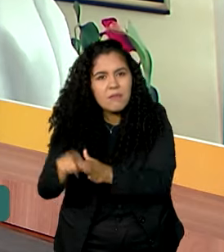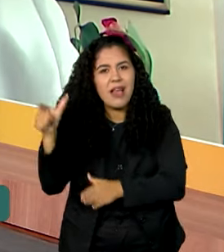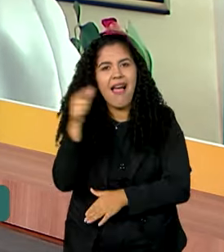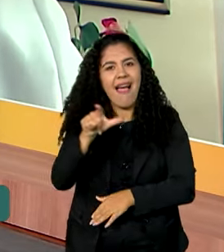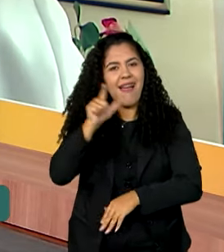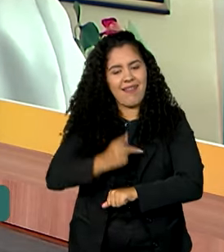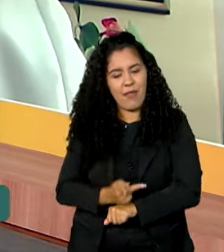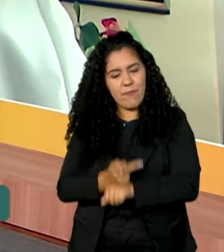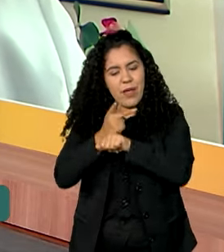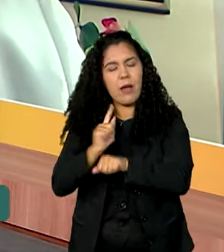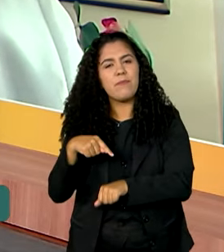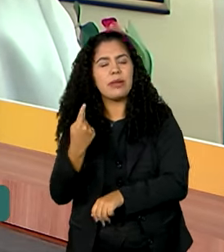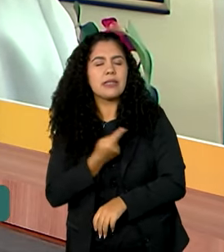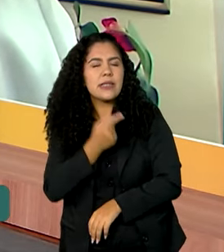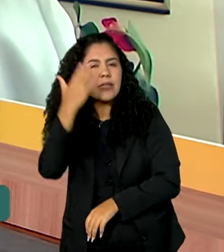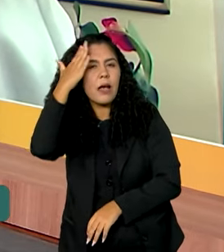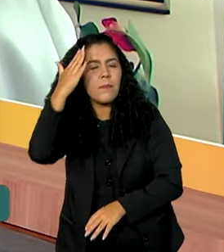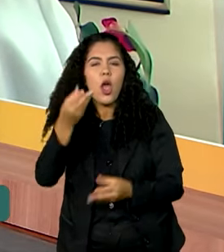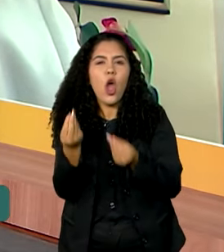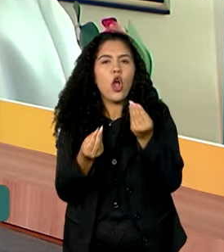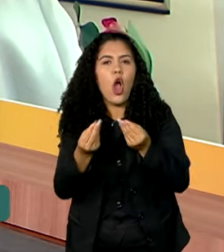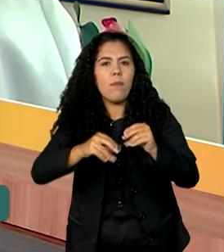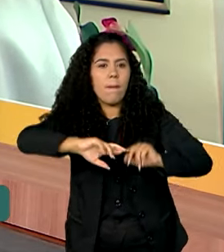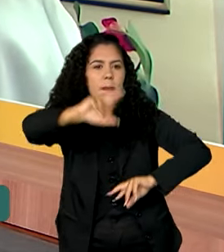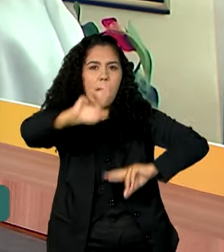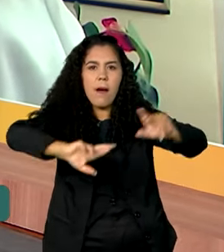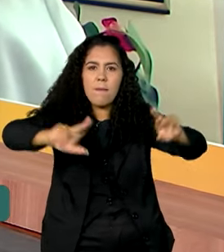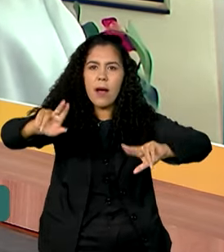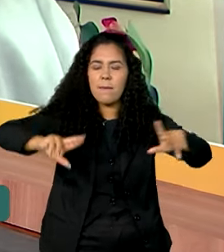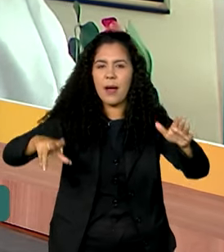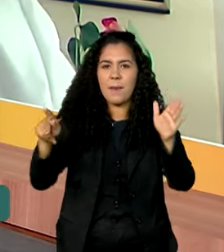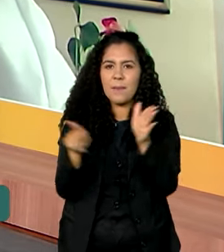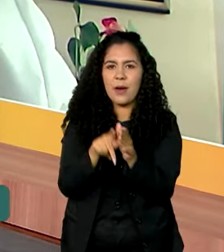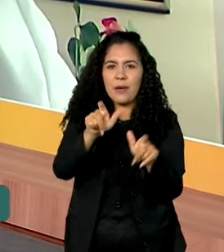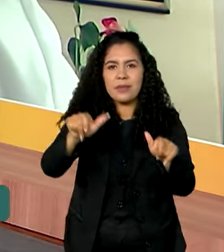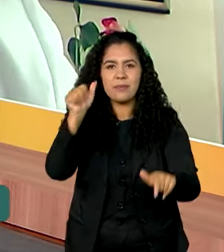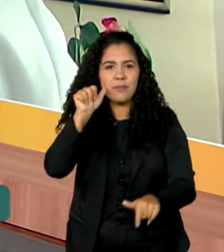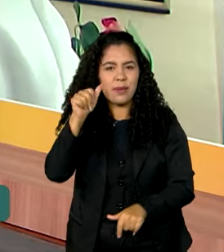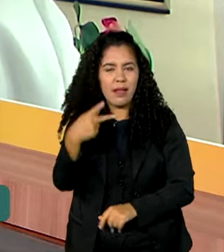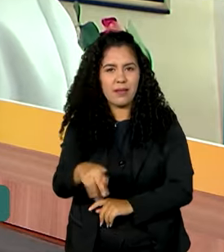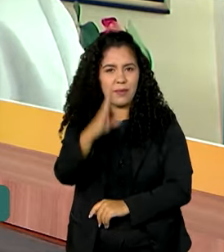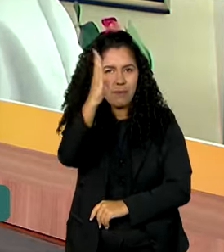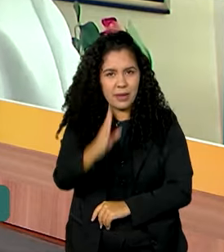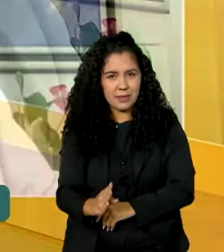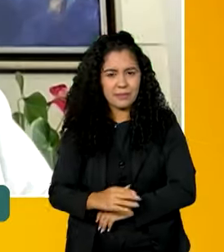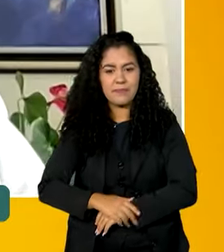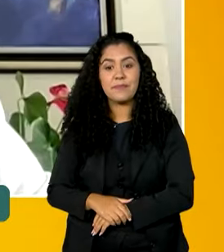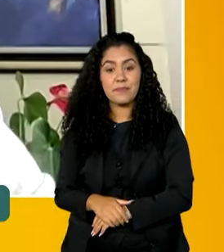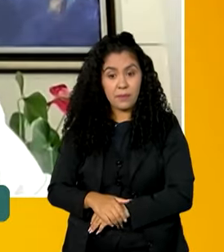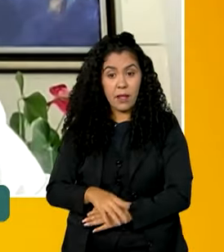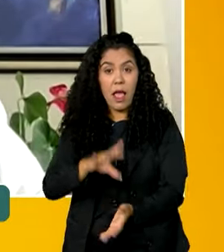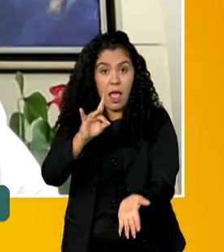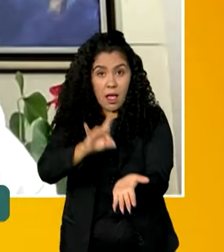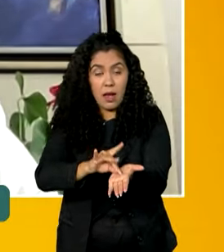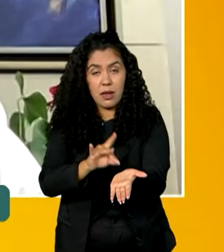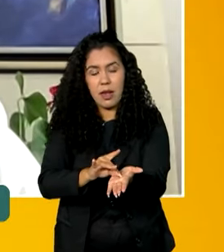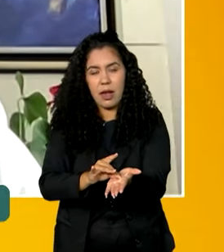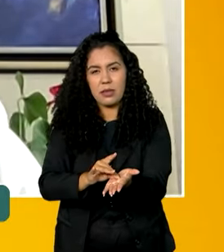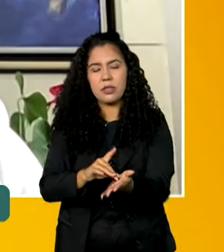pra que a gente tenha aí uma ideia da variedade desse trabalho dessas brasileiras. Na realidade, foram três,